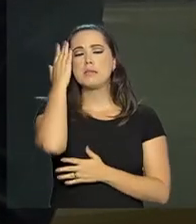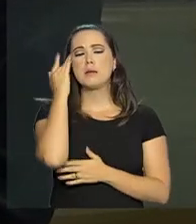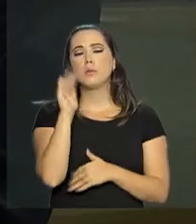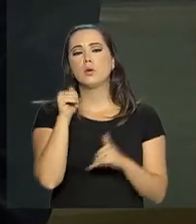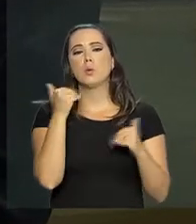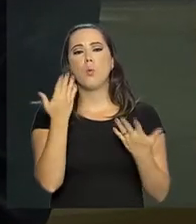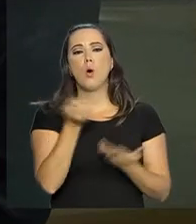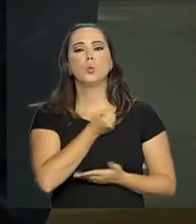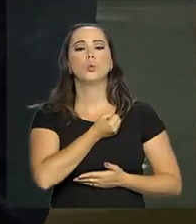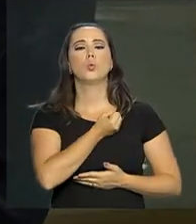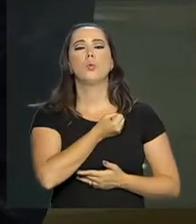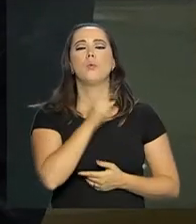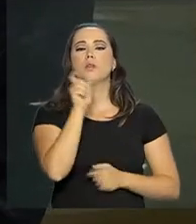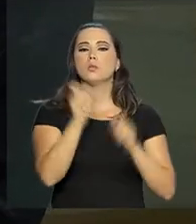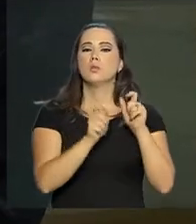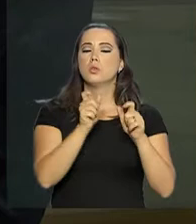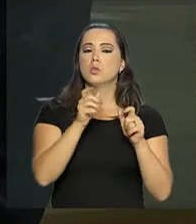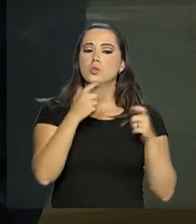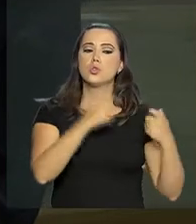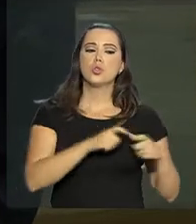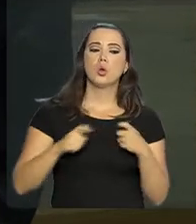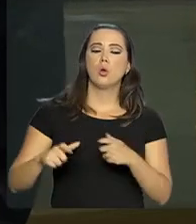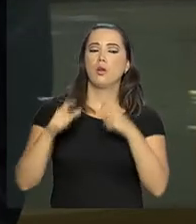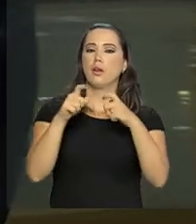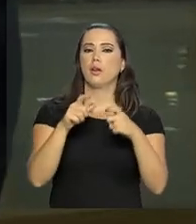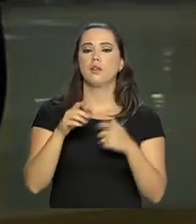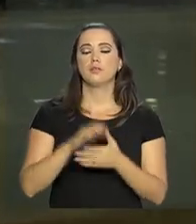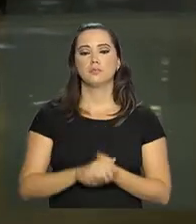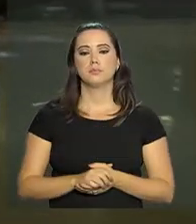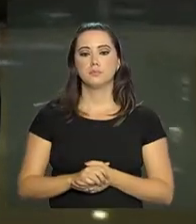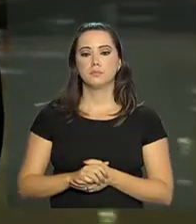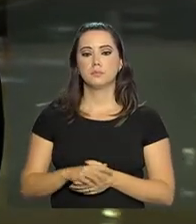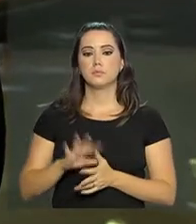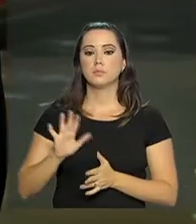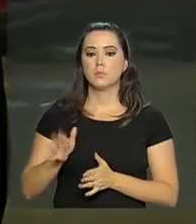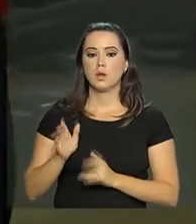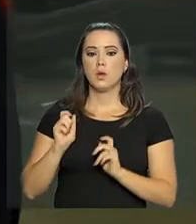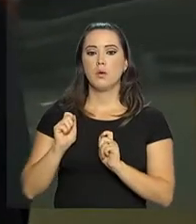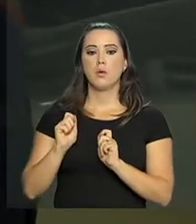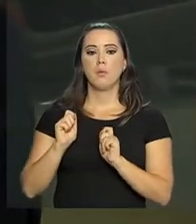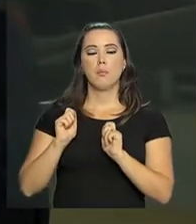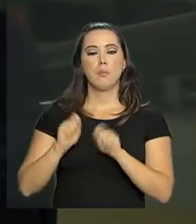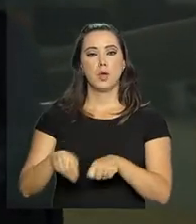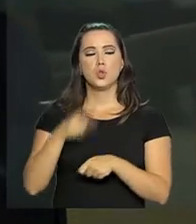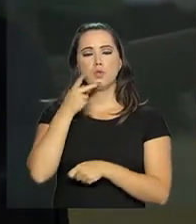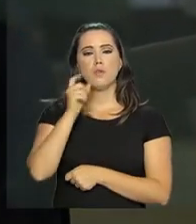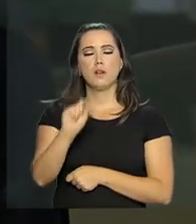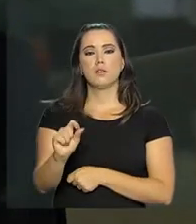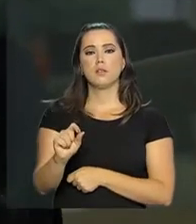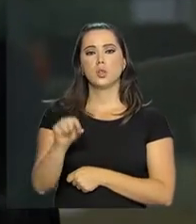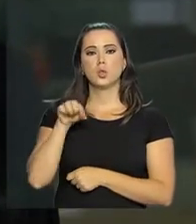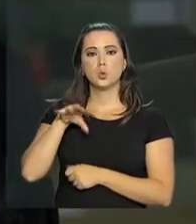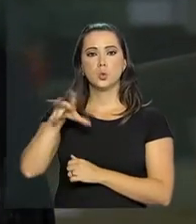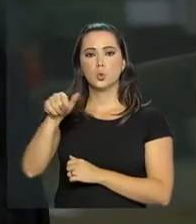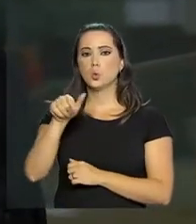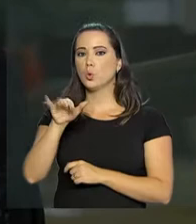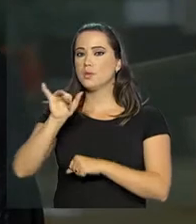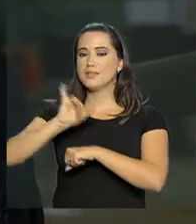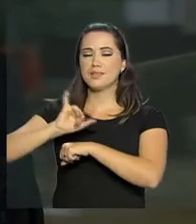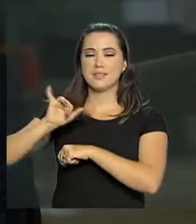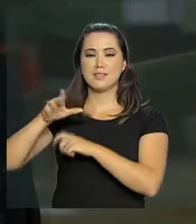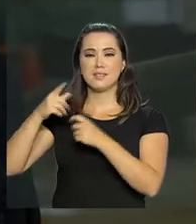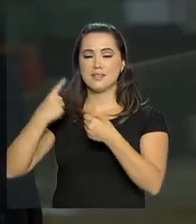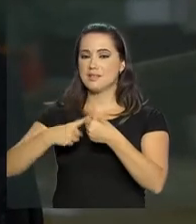Qual a perspectiva de vocês nessa fiscalização? Daniele, uma coisa que a gente já pode assegurar é que todas as grandes cidades do